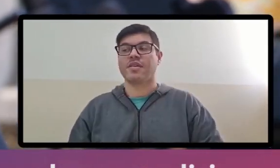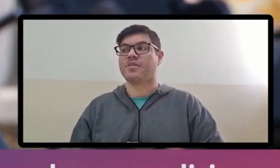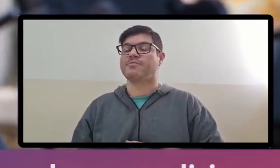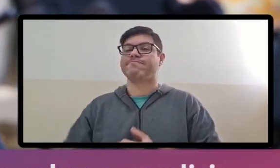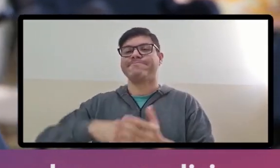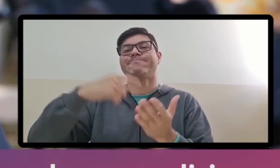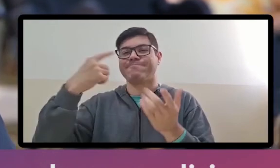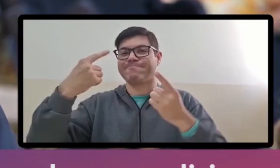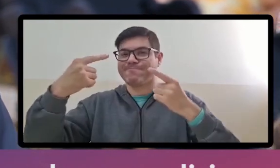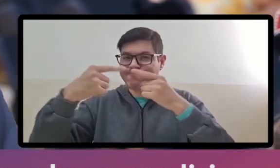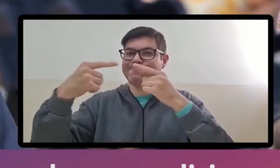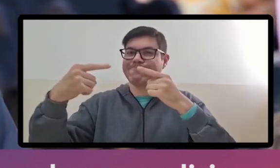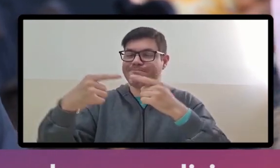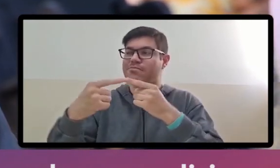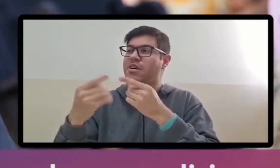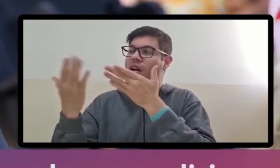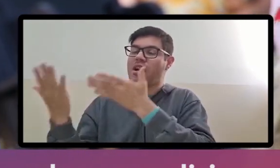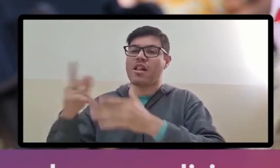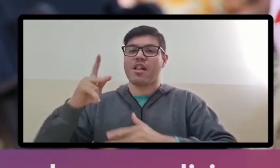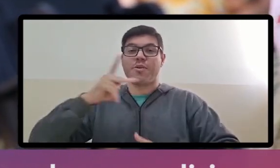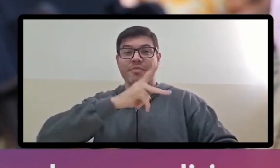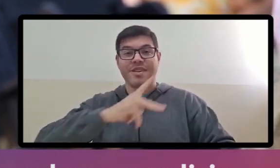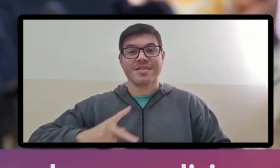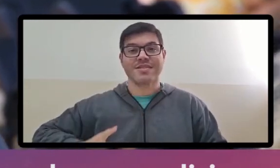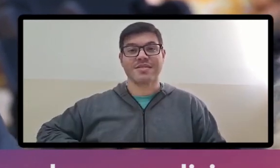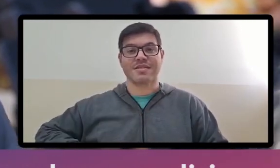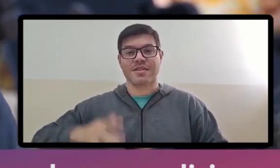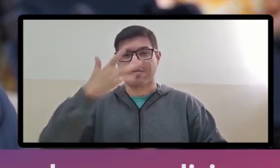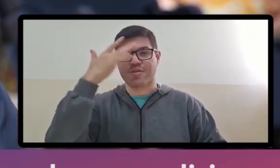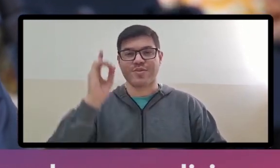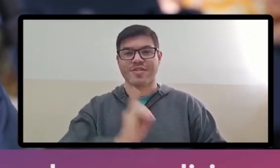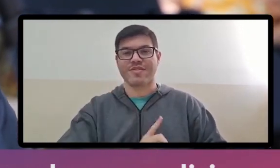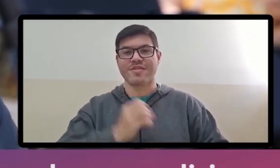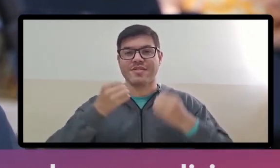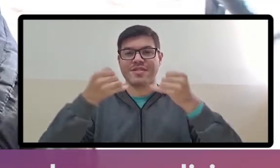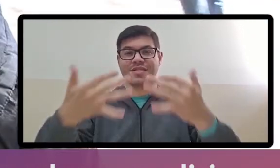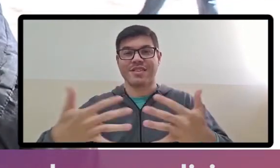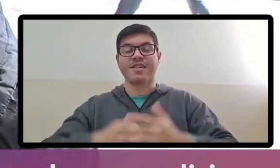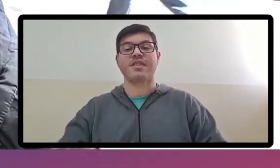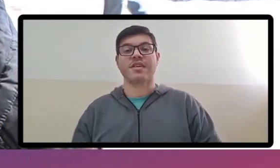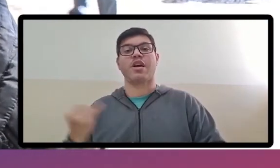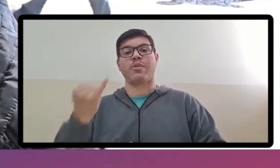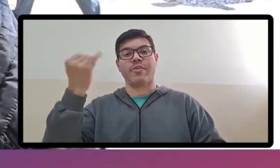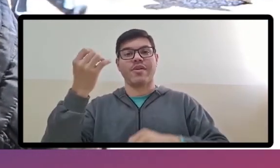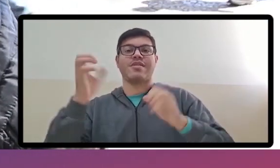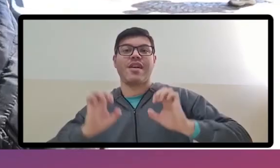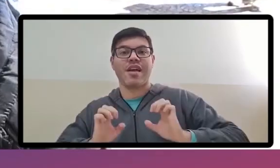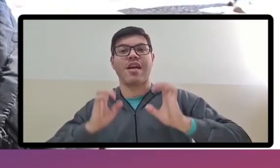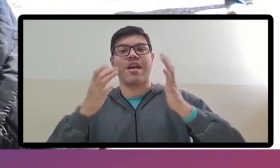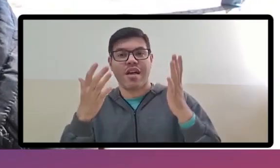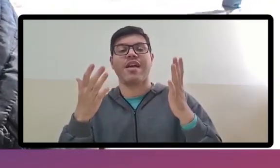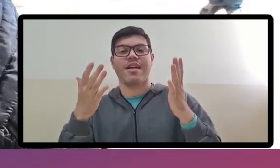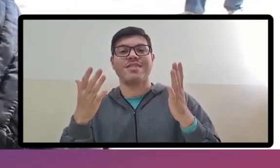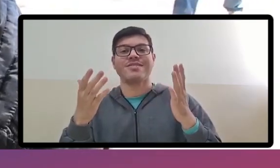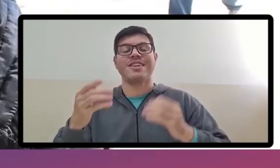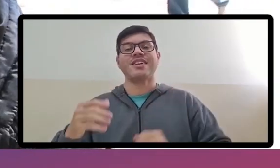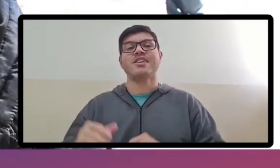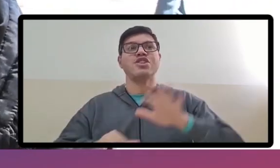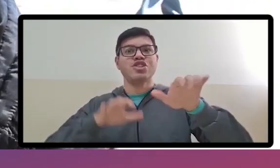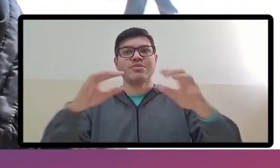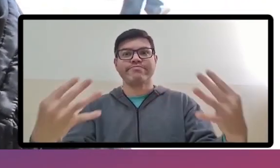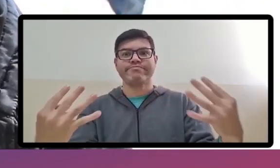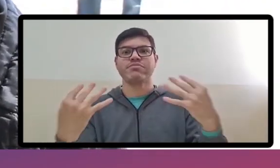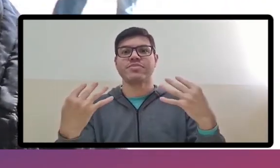confirmado pela presidente do Conselho Municipal da Pessoa com Deficiência. A importância do evento, ela consiste